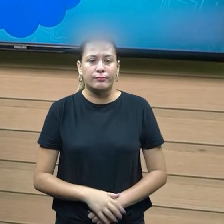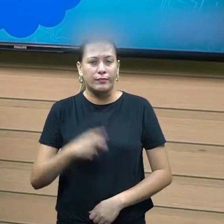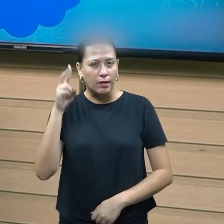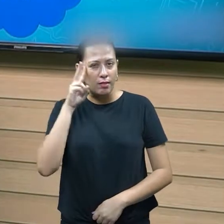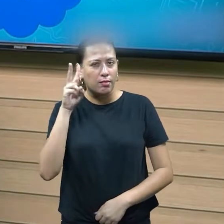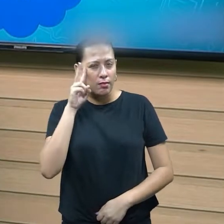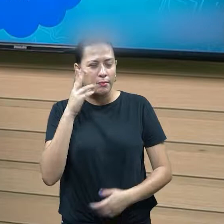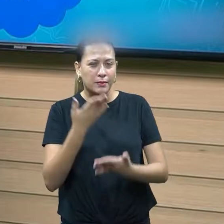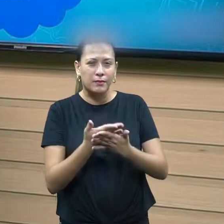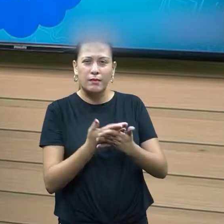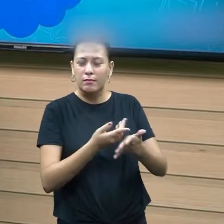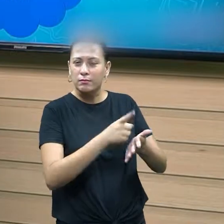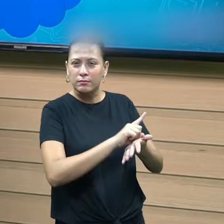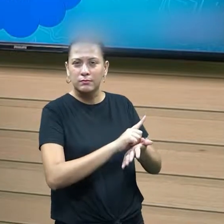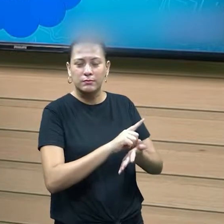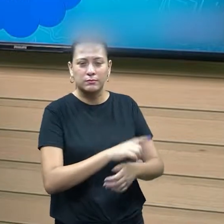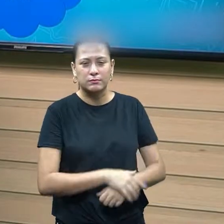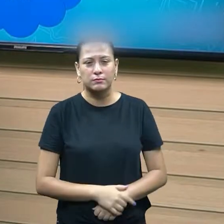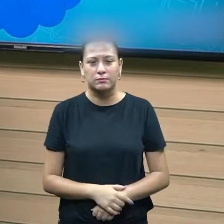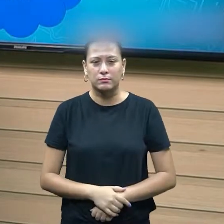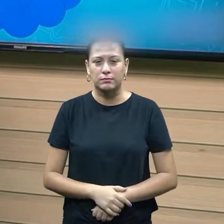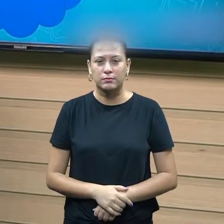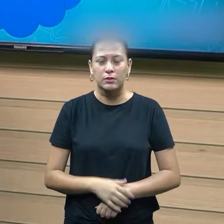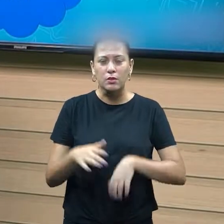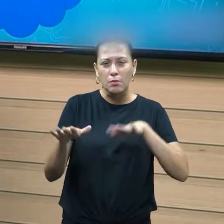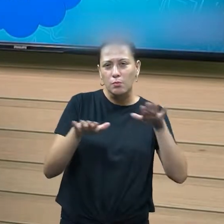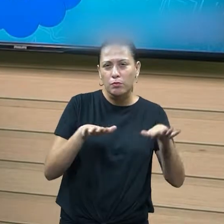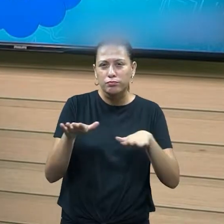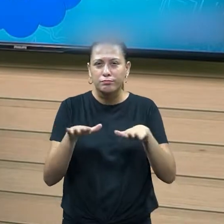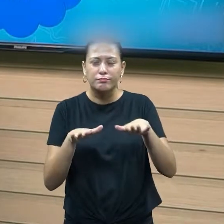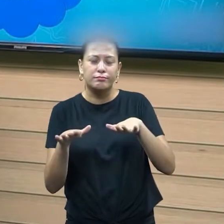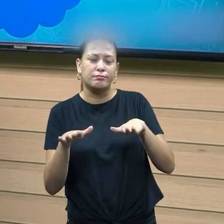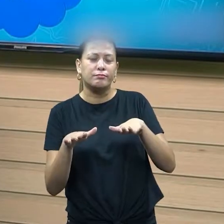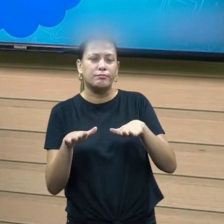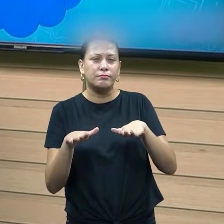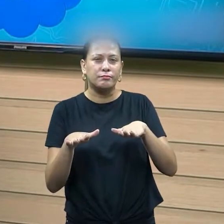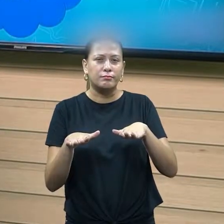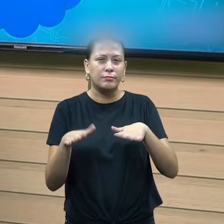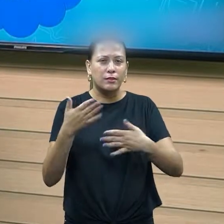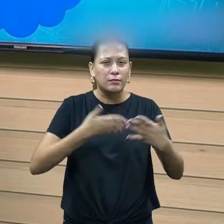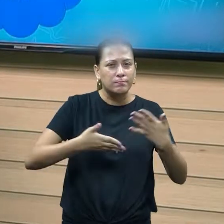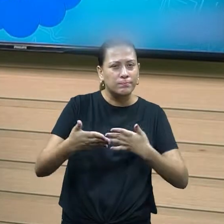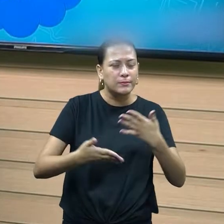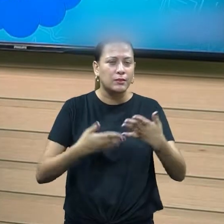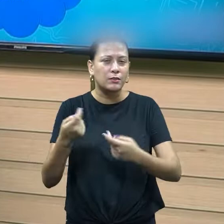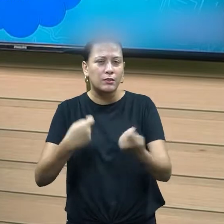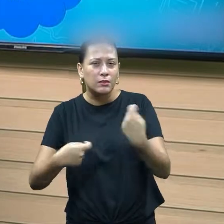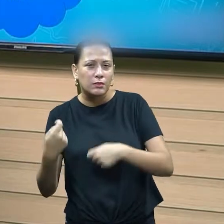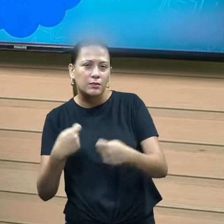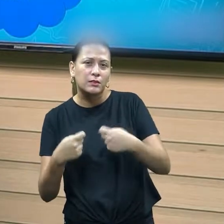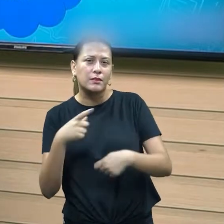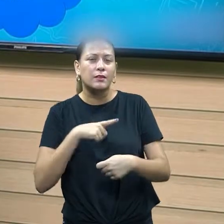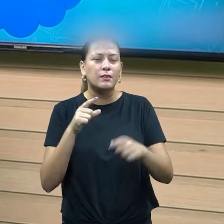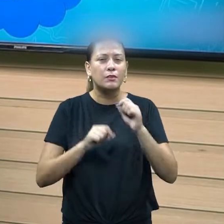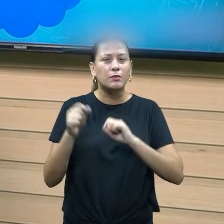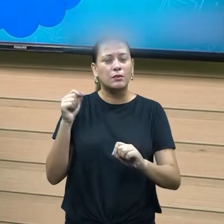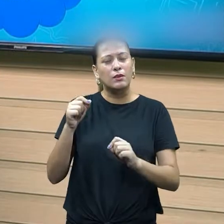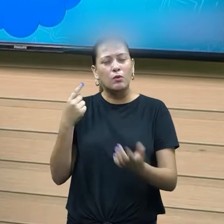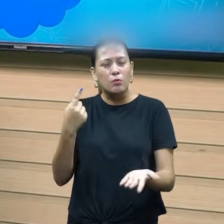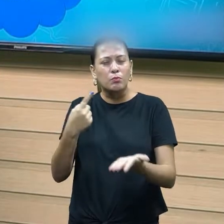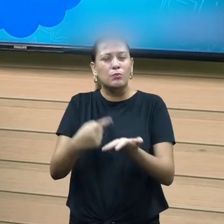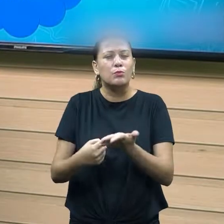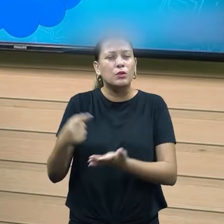colocou naquele movimento que ela falou que a questão do movimento das negociações, que a gente tem aqueles elementos que ela falou que tem a questão do compromisso, da